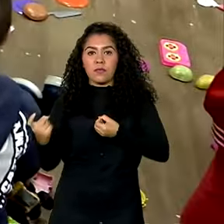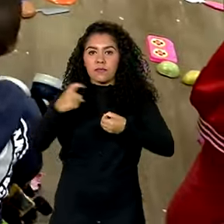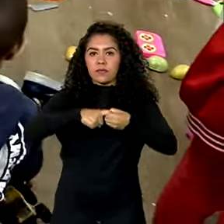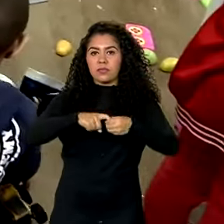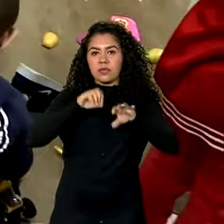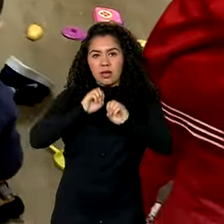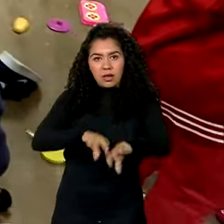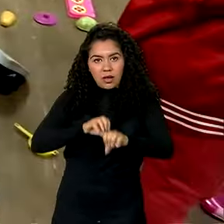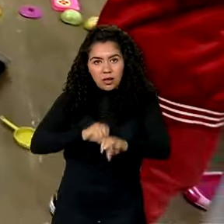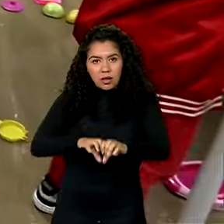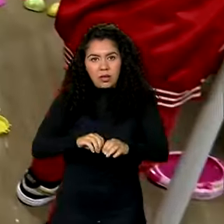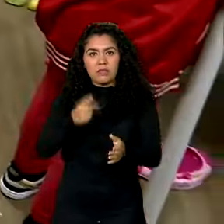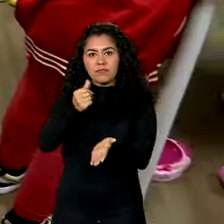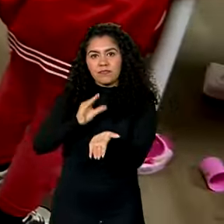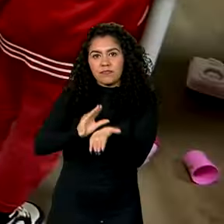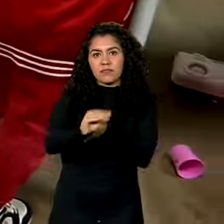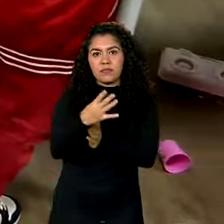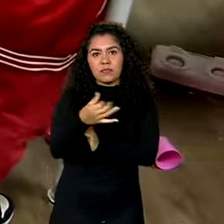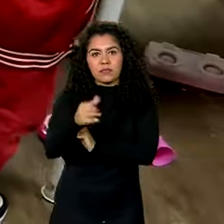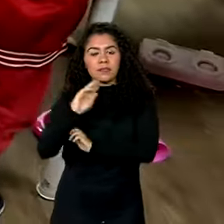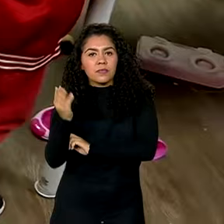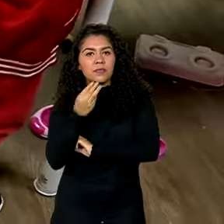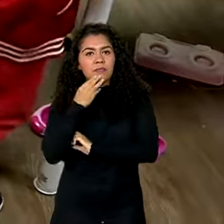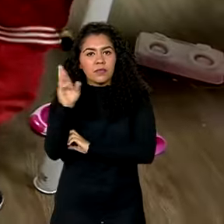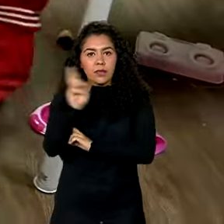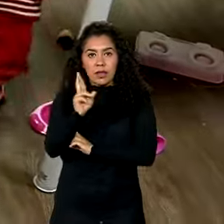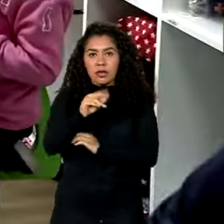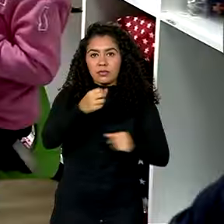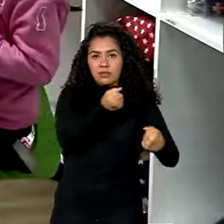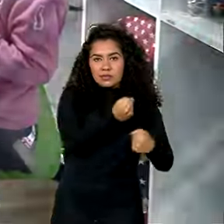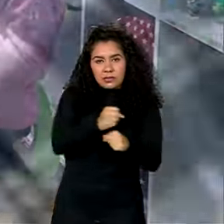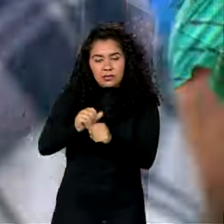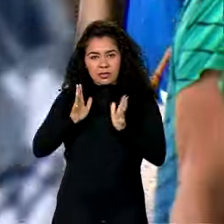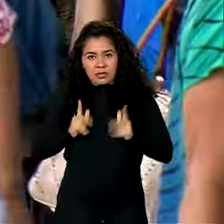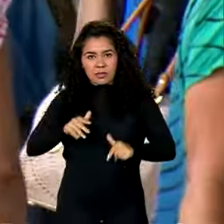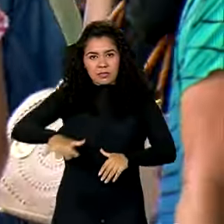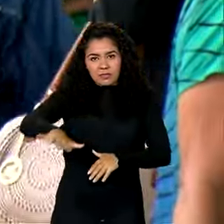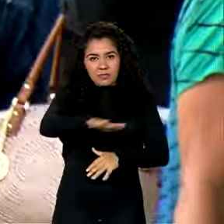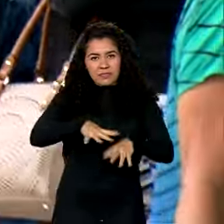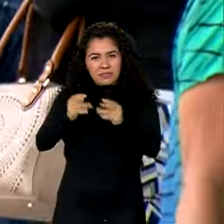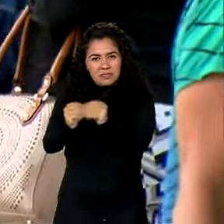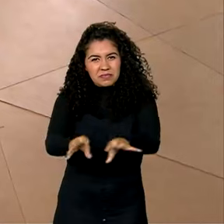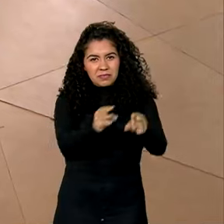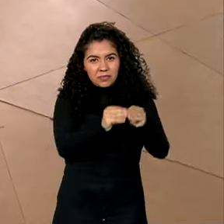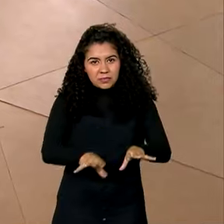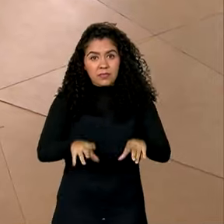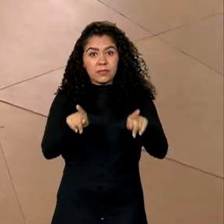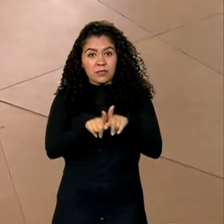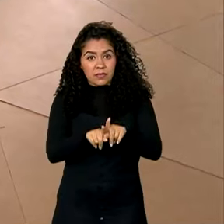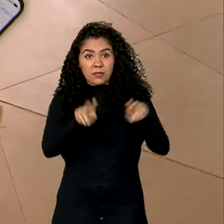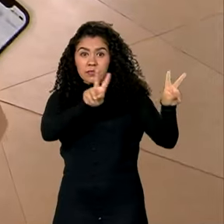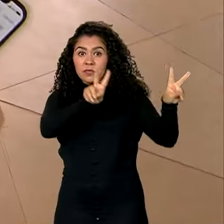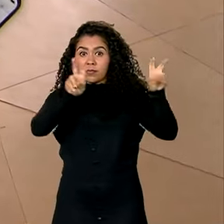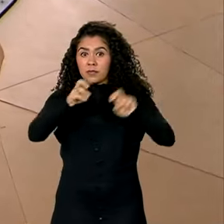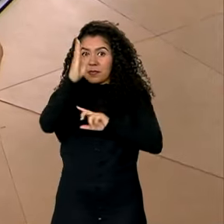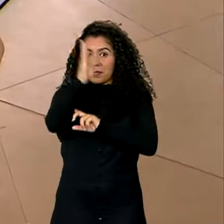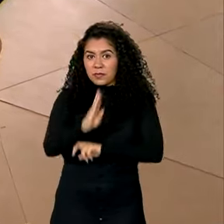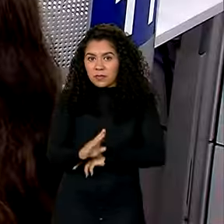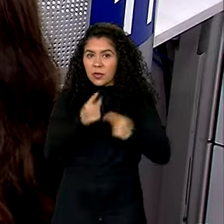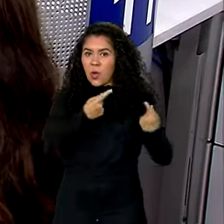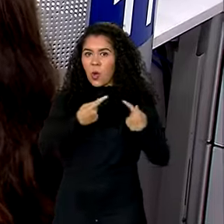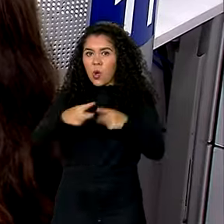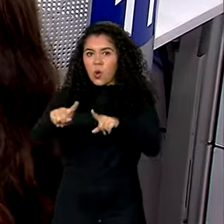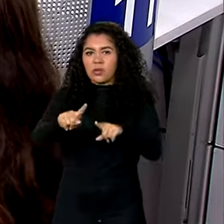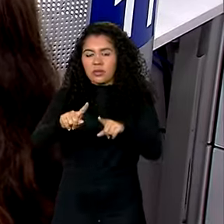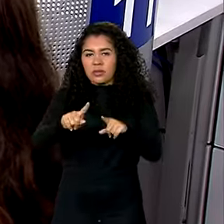milhões de reais para limpeza e reformas dos espaços afetados. E no quadro Brasil contra a Fake, vamos